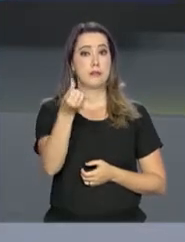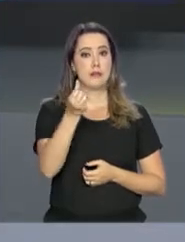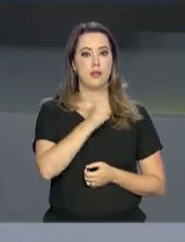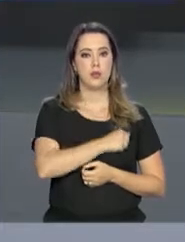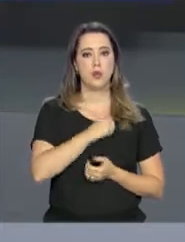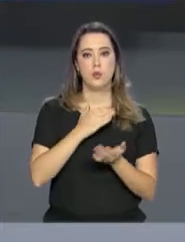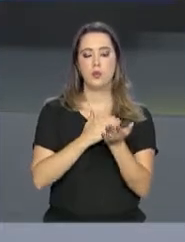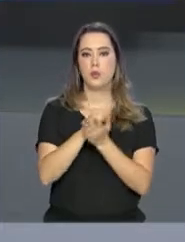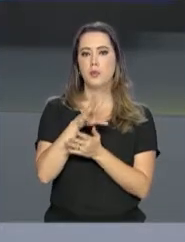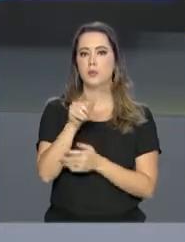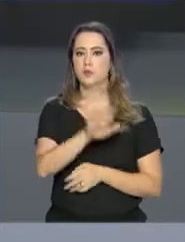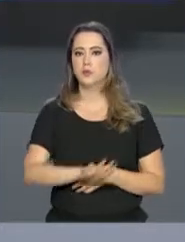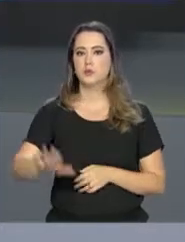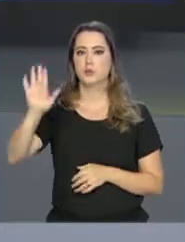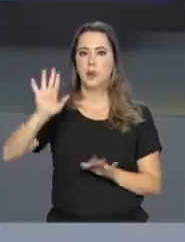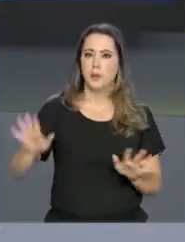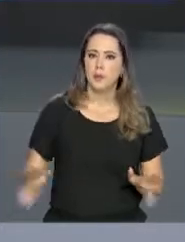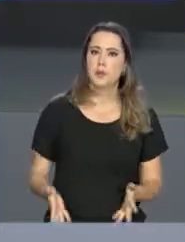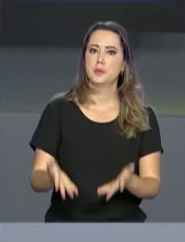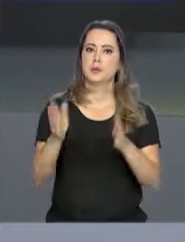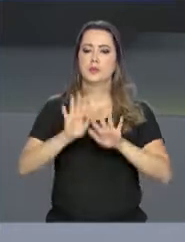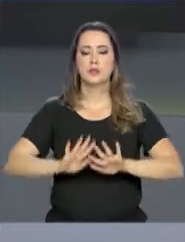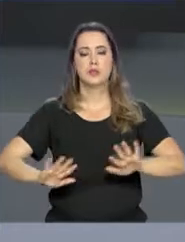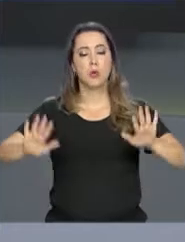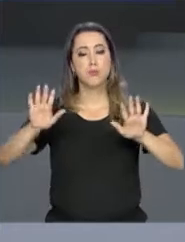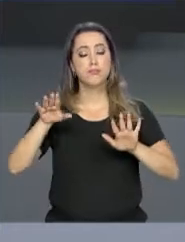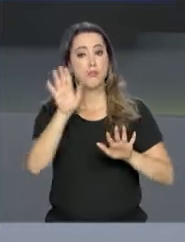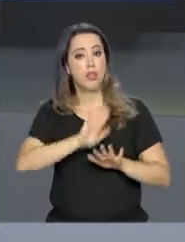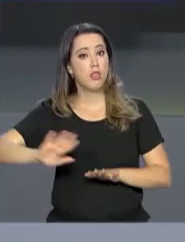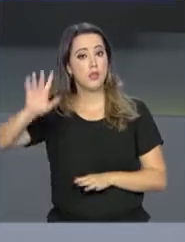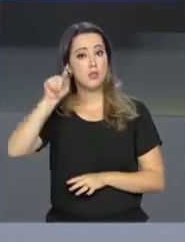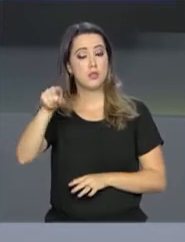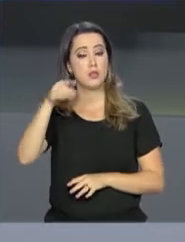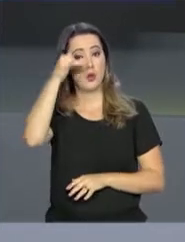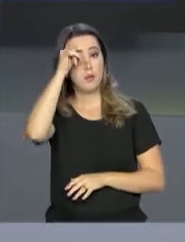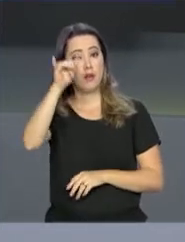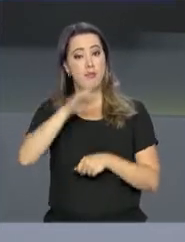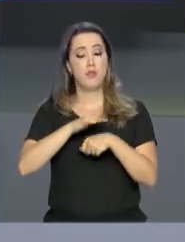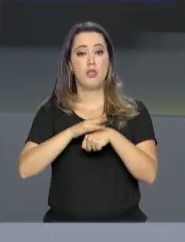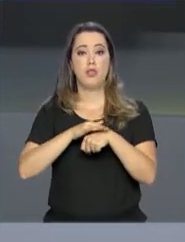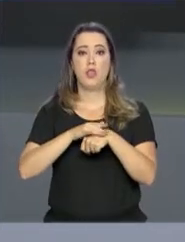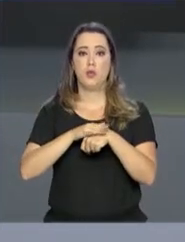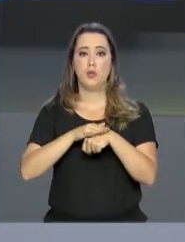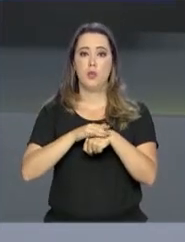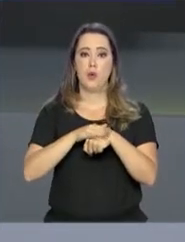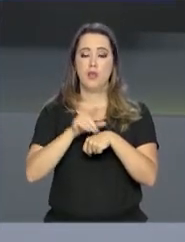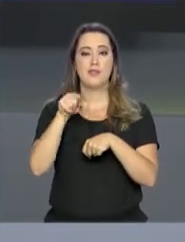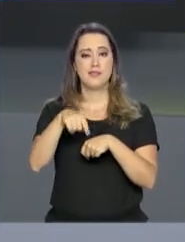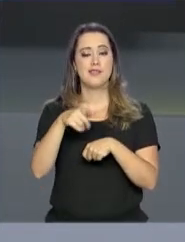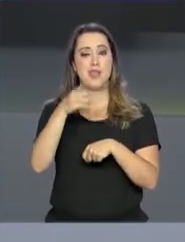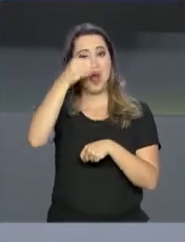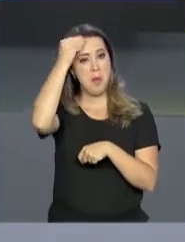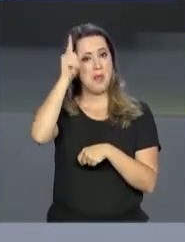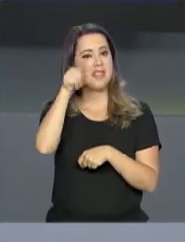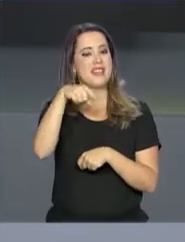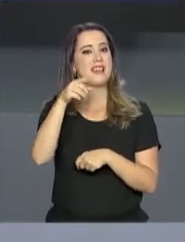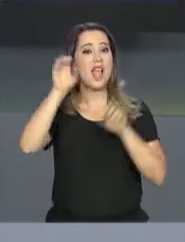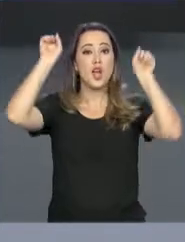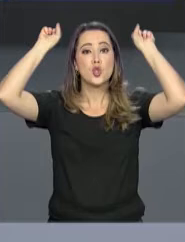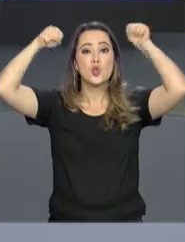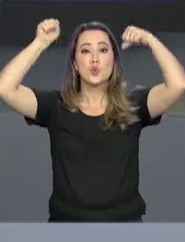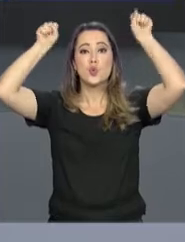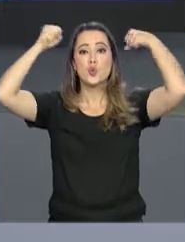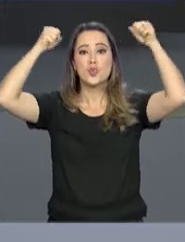agosto começa em todo o país a mobilização nacional contra poliomielite e sarampo. E a madrinha da campanha deste ano é a Xuxa.